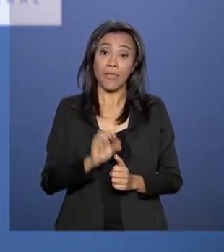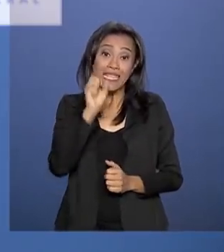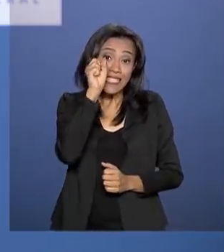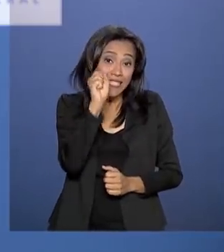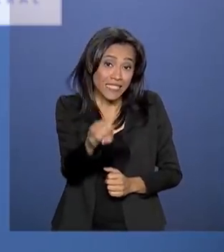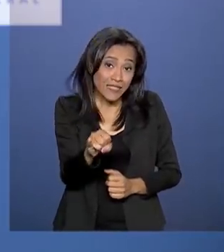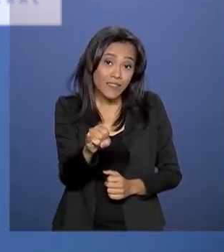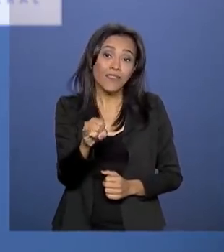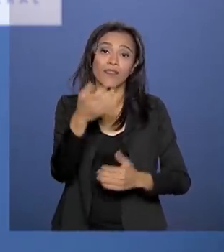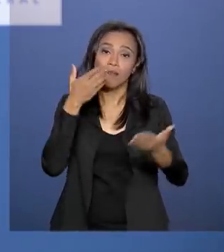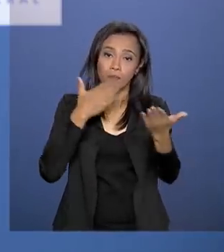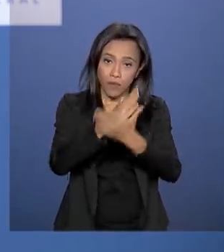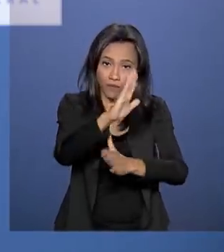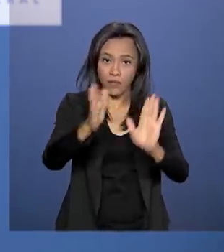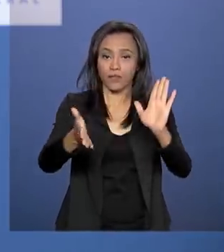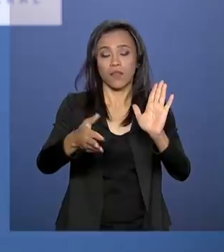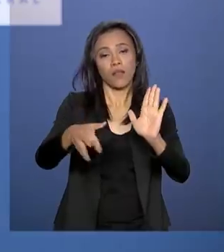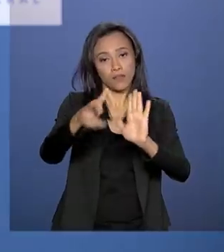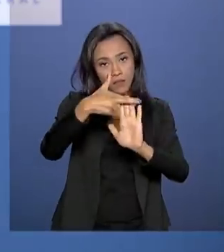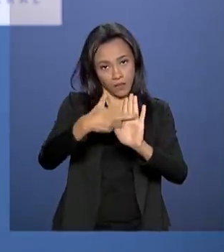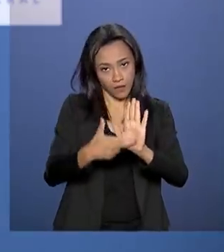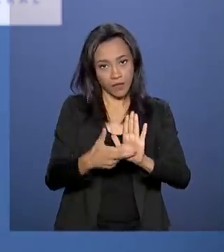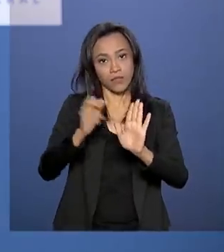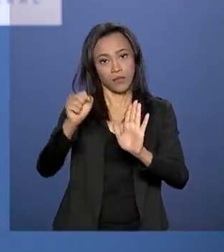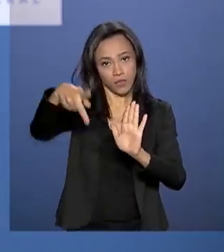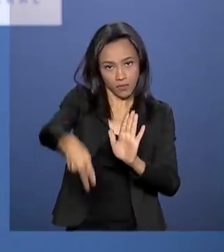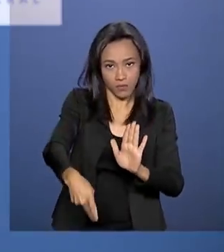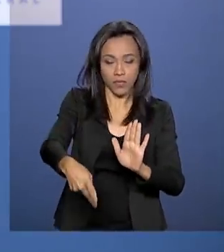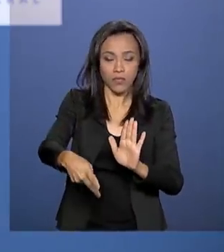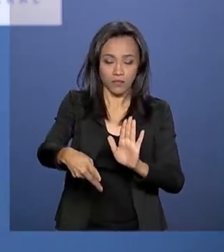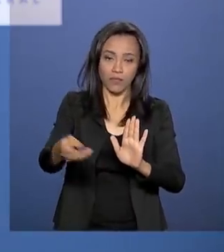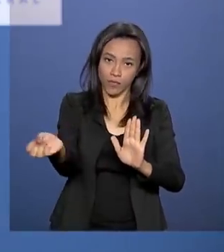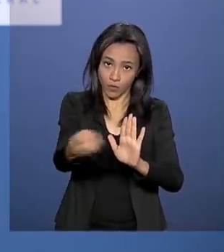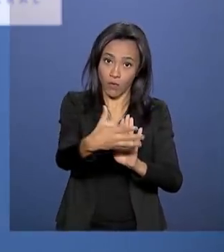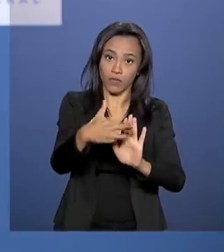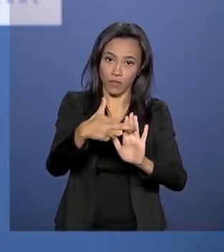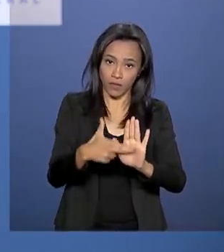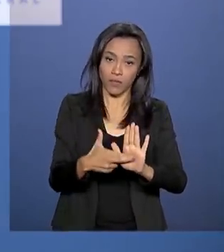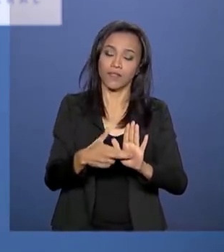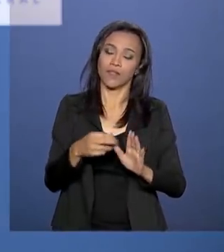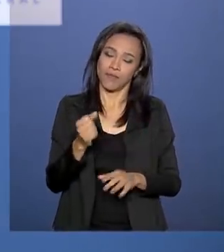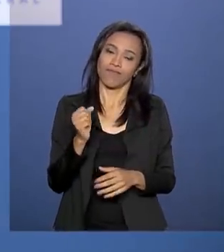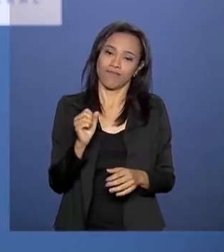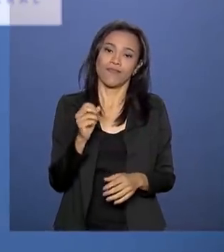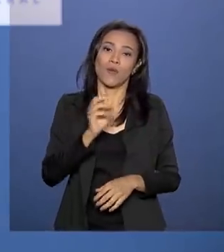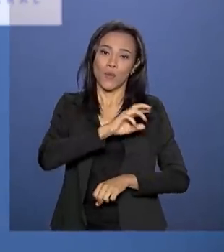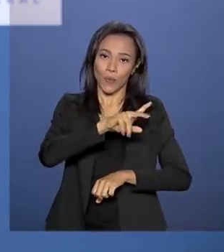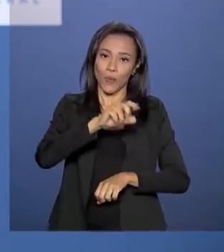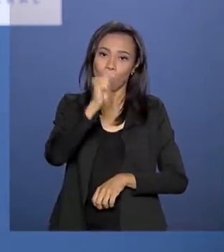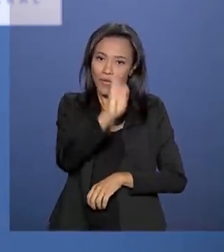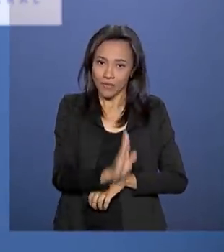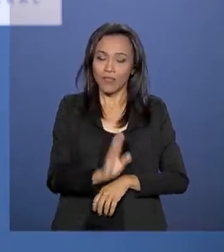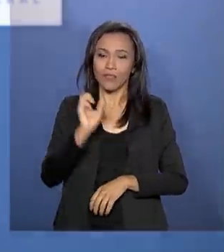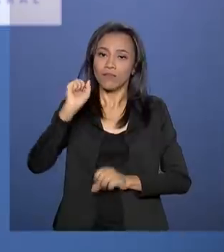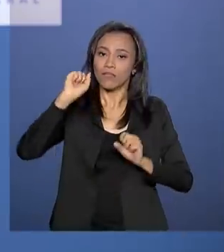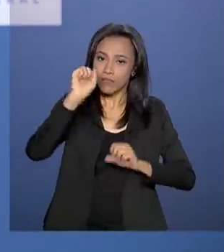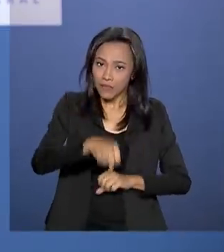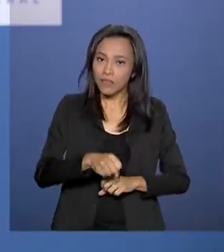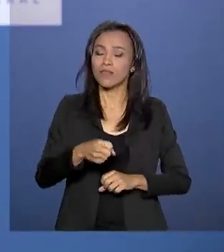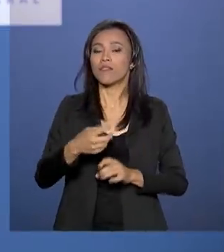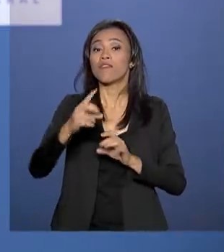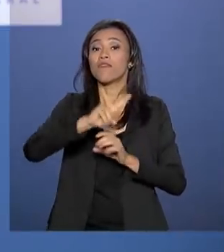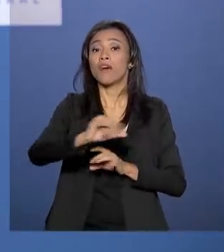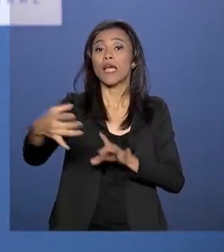aprovarmos a reforma da Previdência, o Brasil sairá, realmente, dessa estagnação